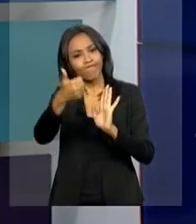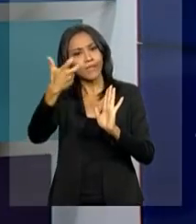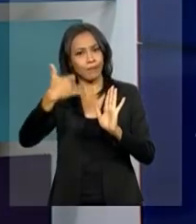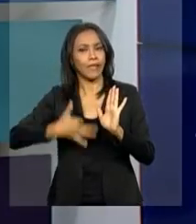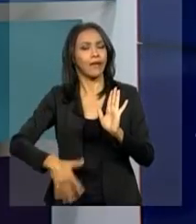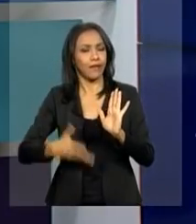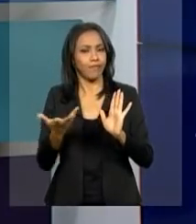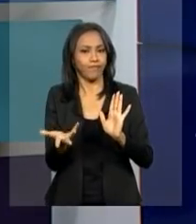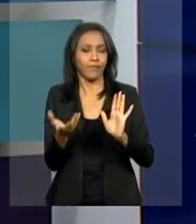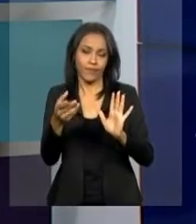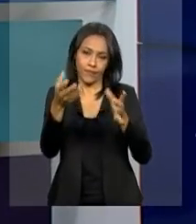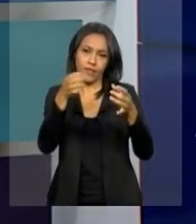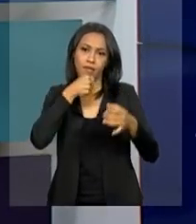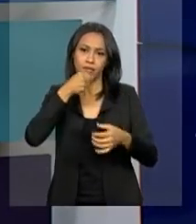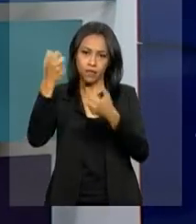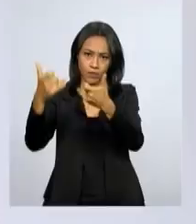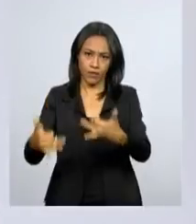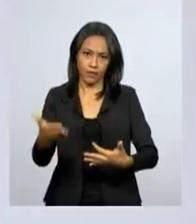Neto tem as informações.